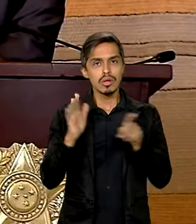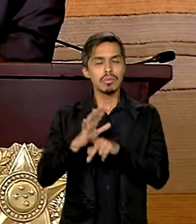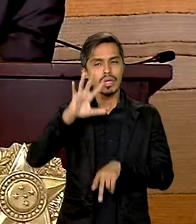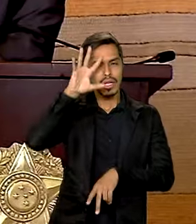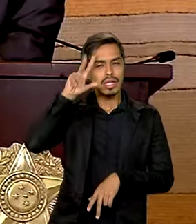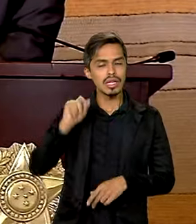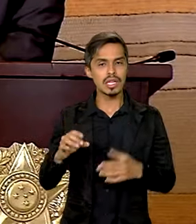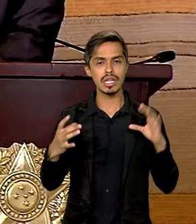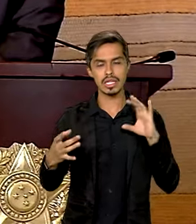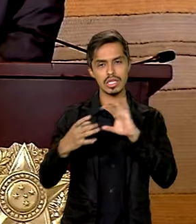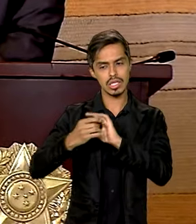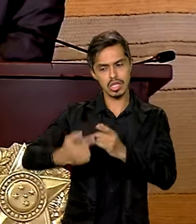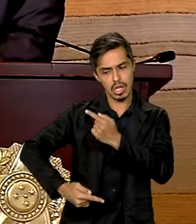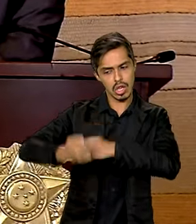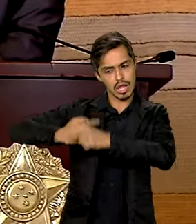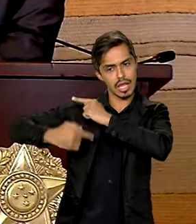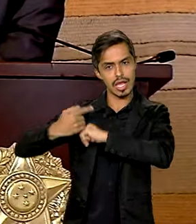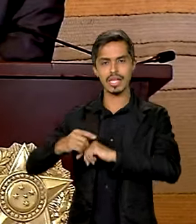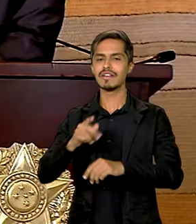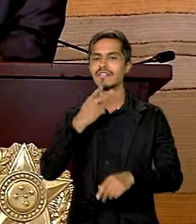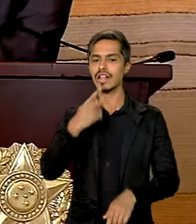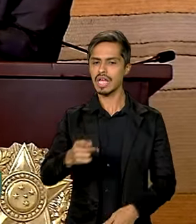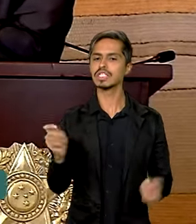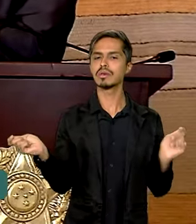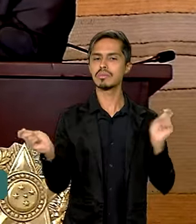o desejam a nacionalidade beninense.